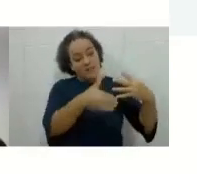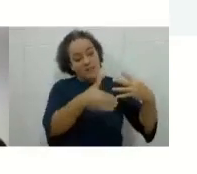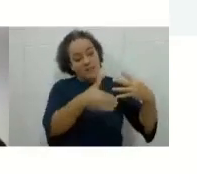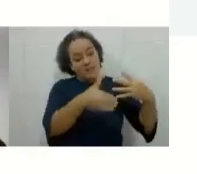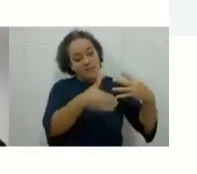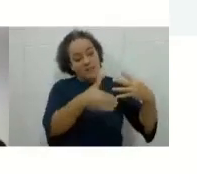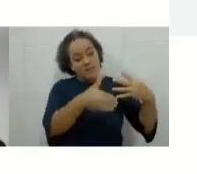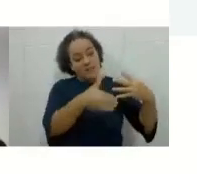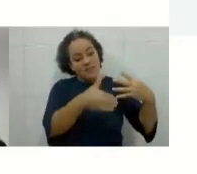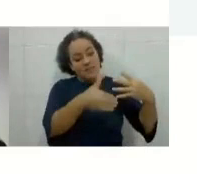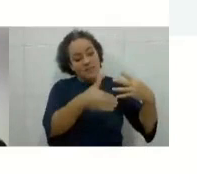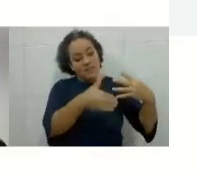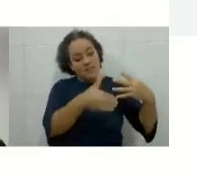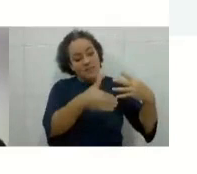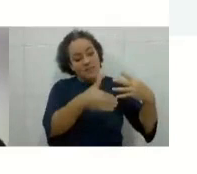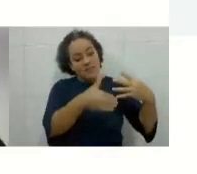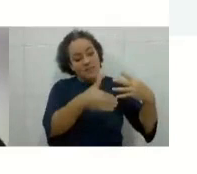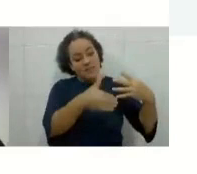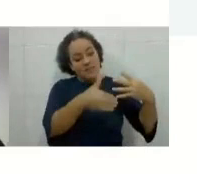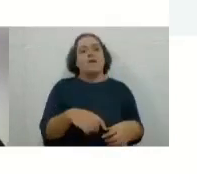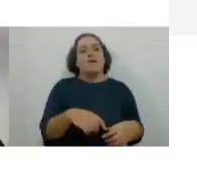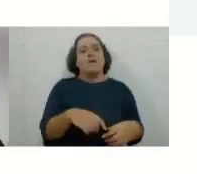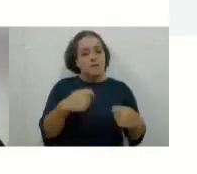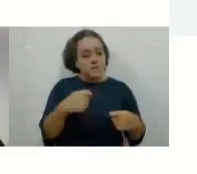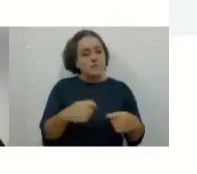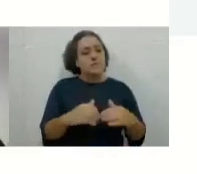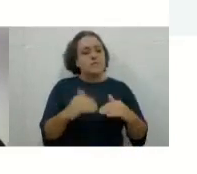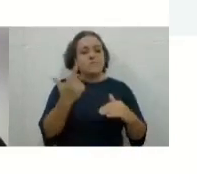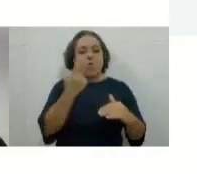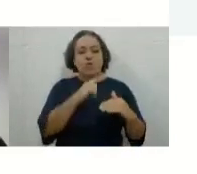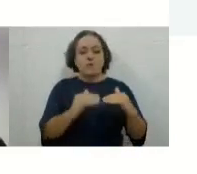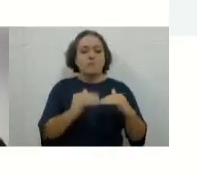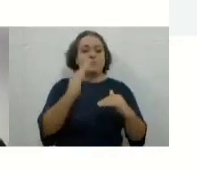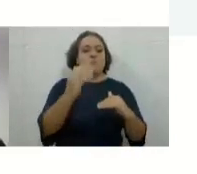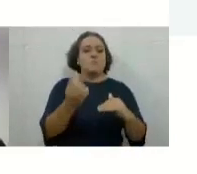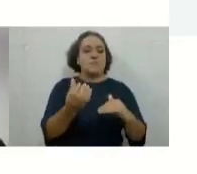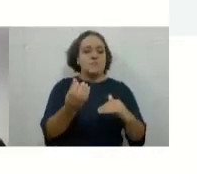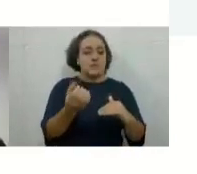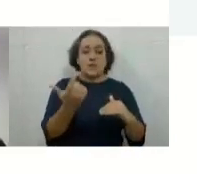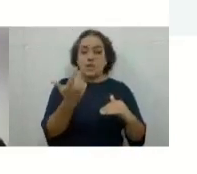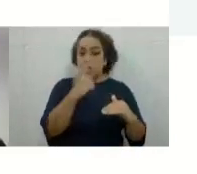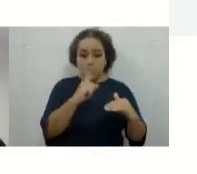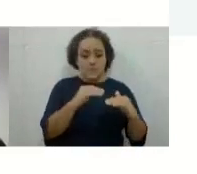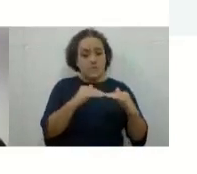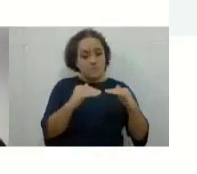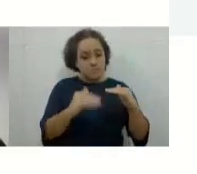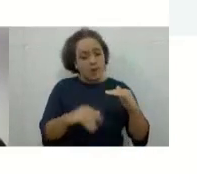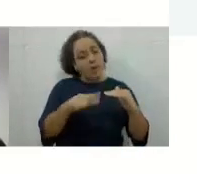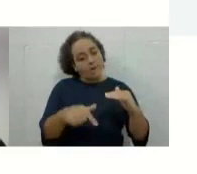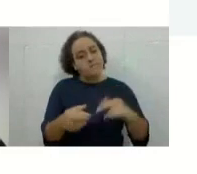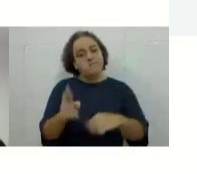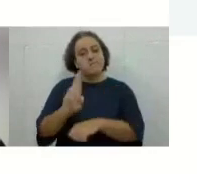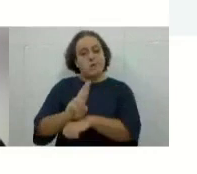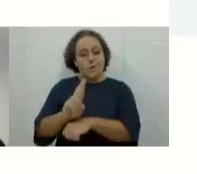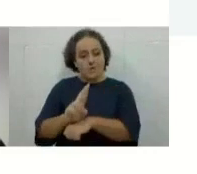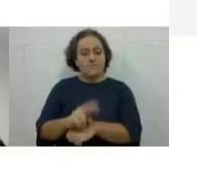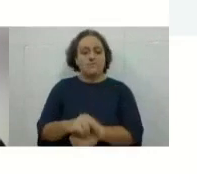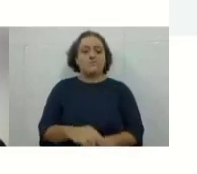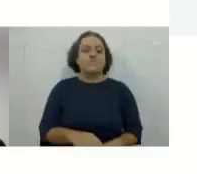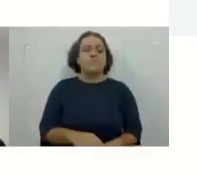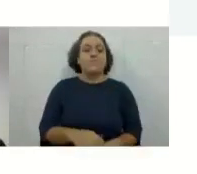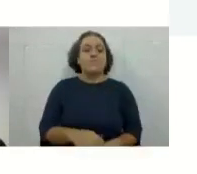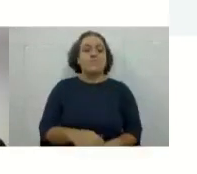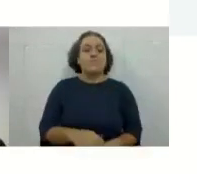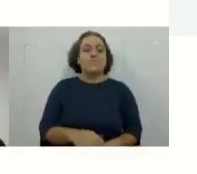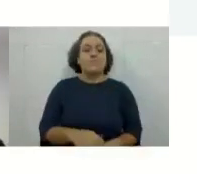E assim funciona para a segunda recuperação também. Se eu recuperei na primeira recuperação as notas